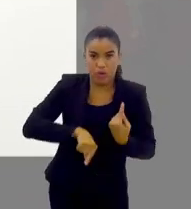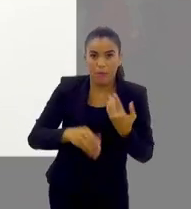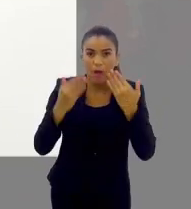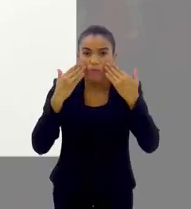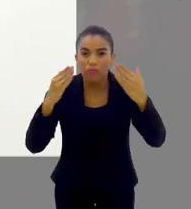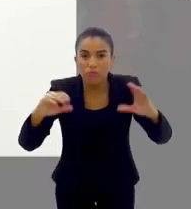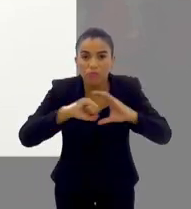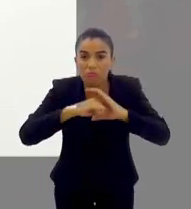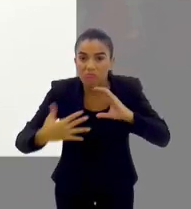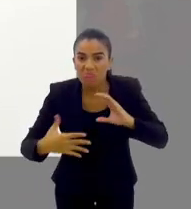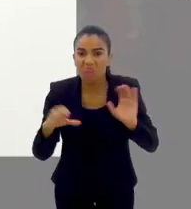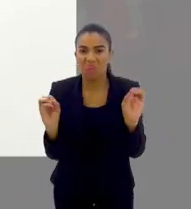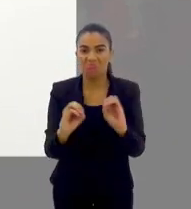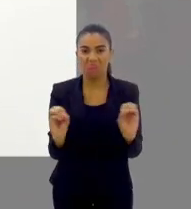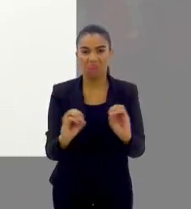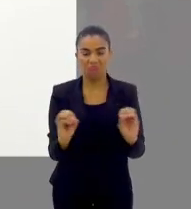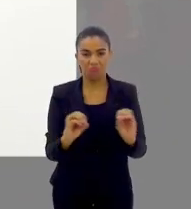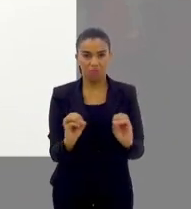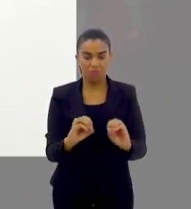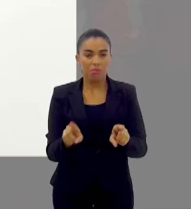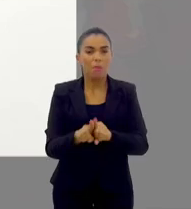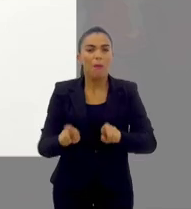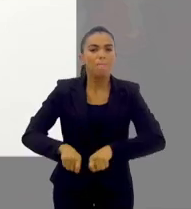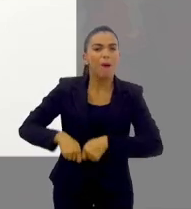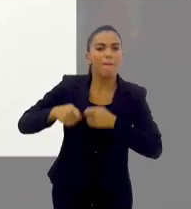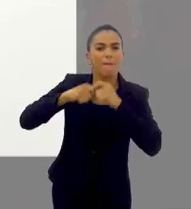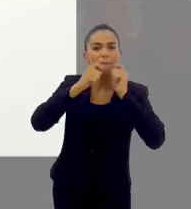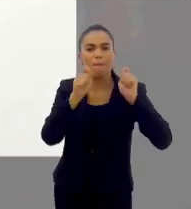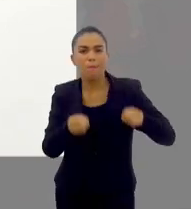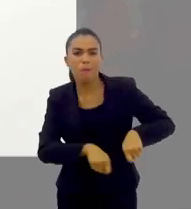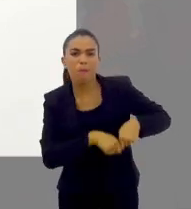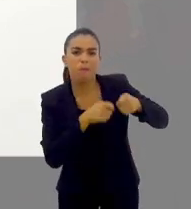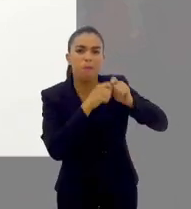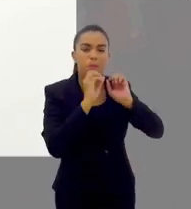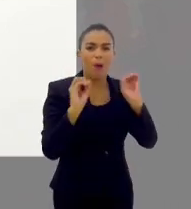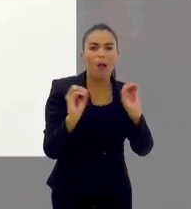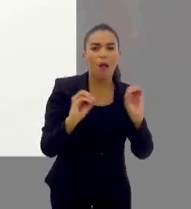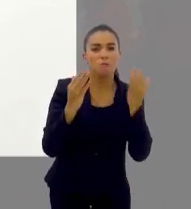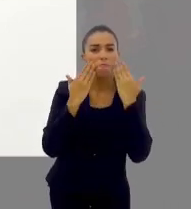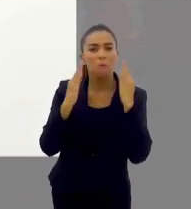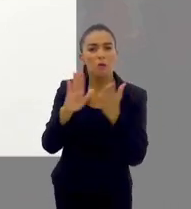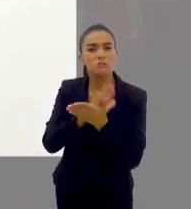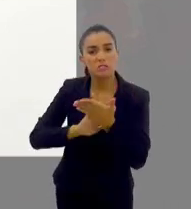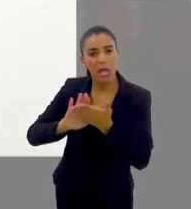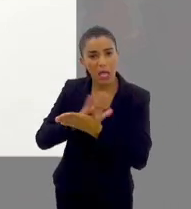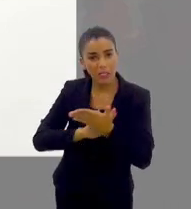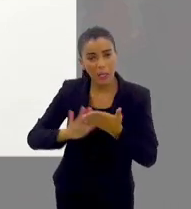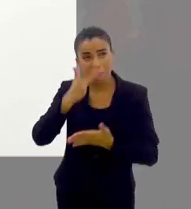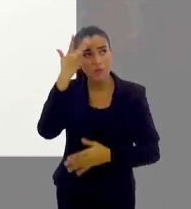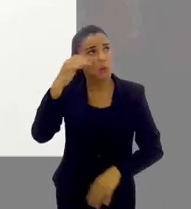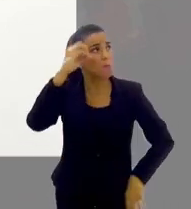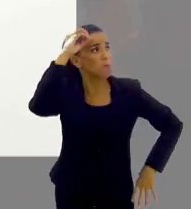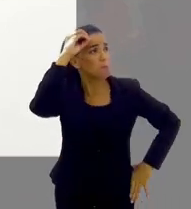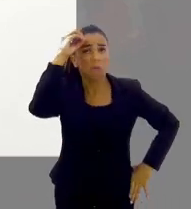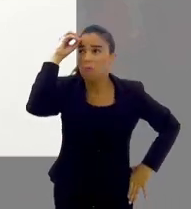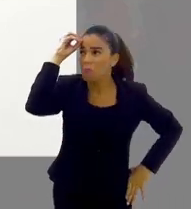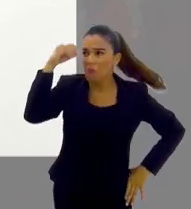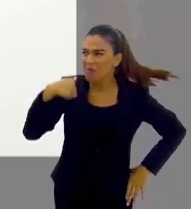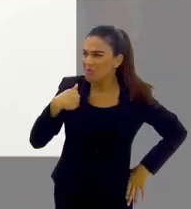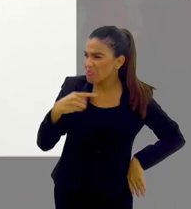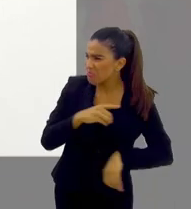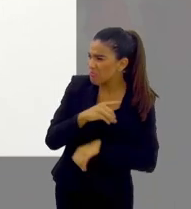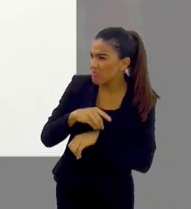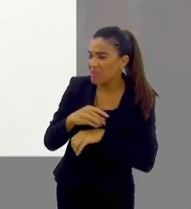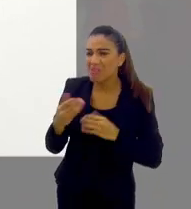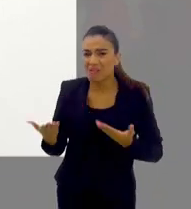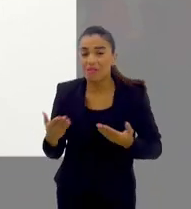que não causam sintomas, ou seja, não causam lesão no organismo e, dessa forma, não se manifesta e, às vezes, a pessoa não sabe, né.